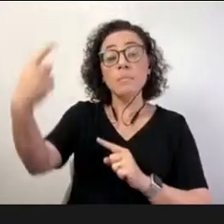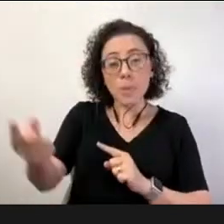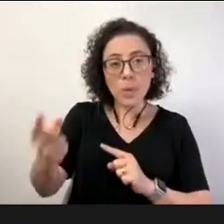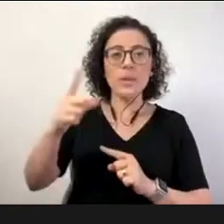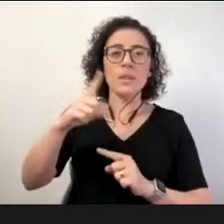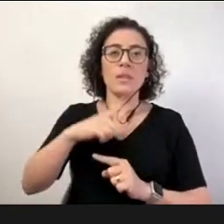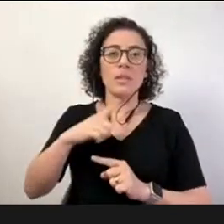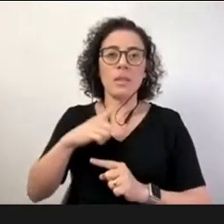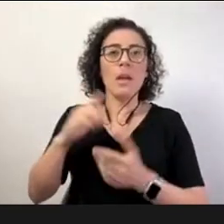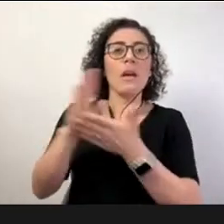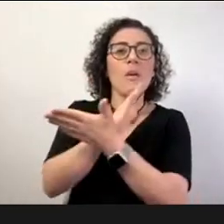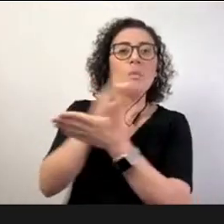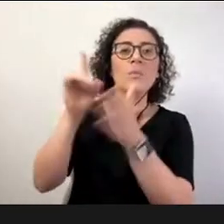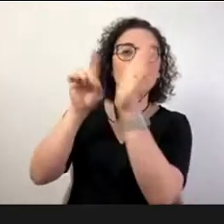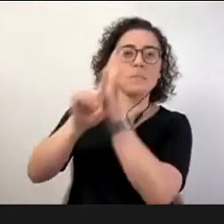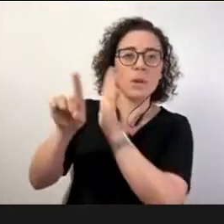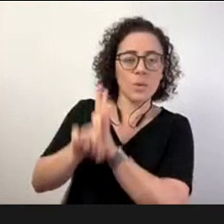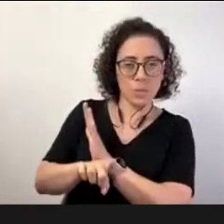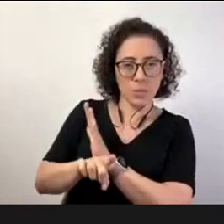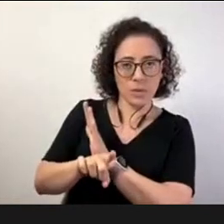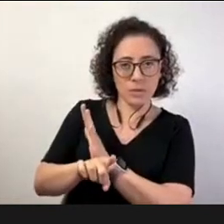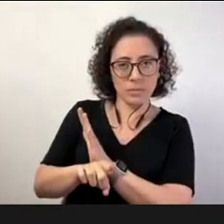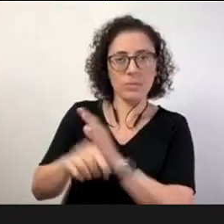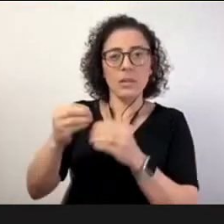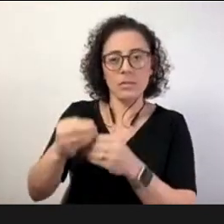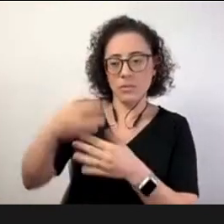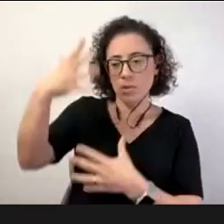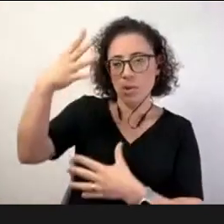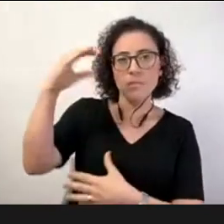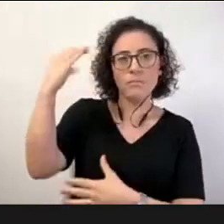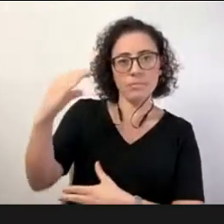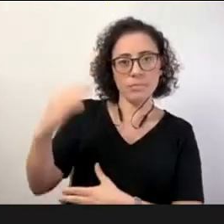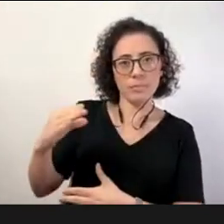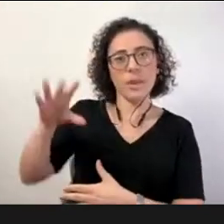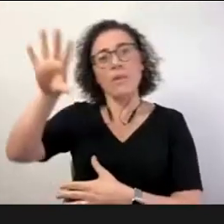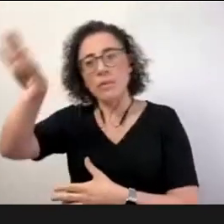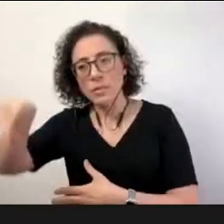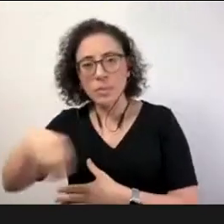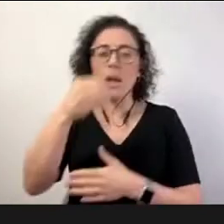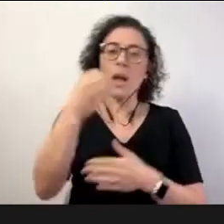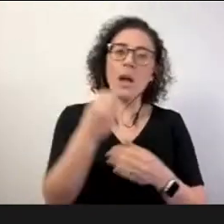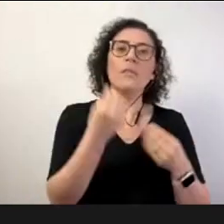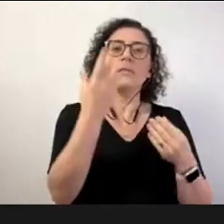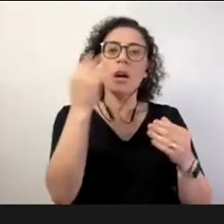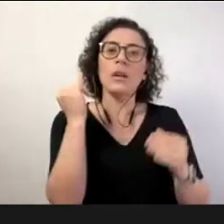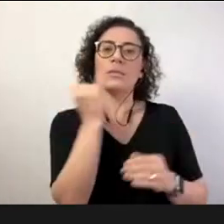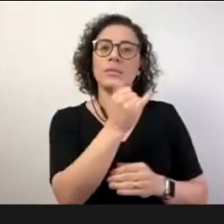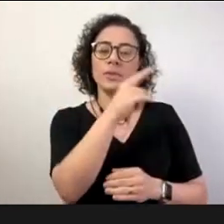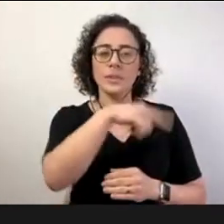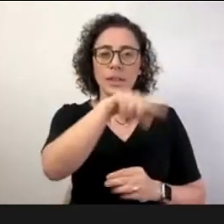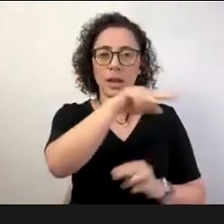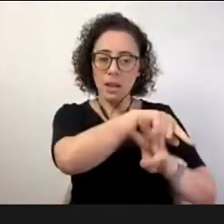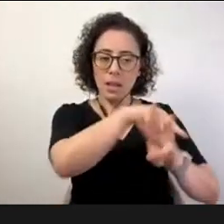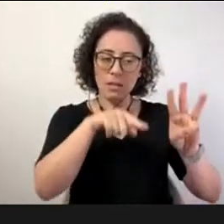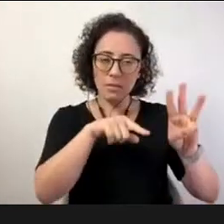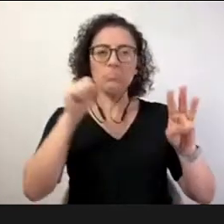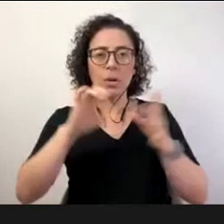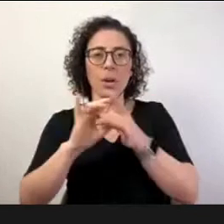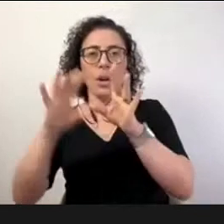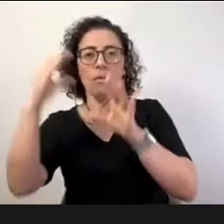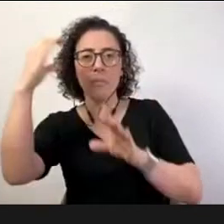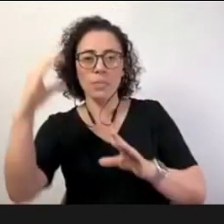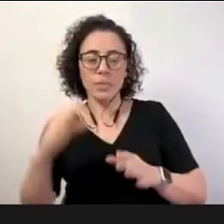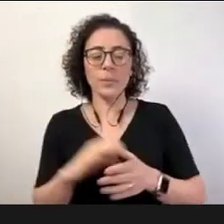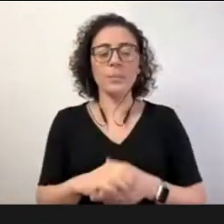algumas perguntas vindas do nosso chat. Eu sou Márcia Cristina Fragelli, mestre e doutoranda em